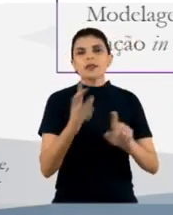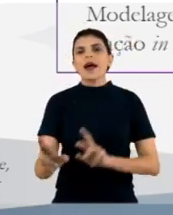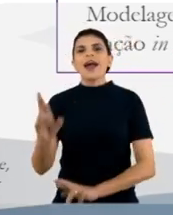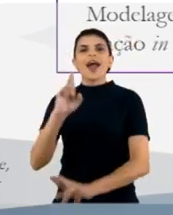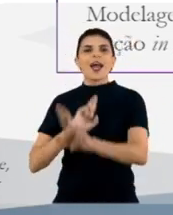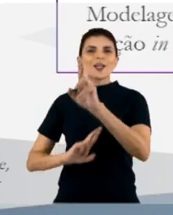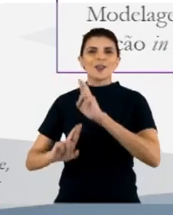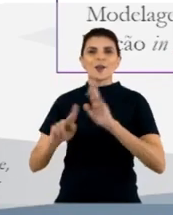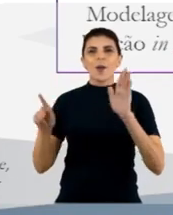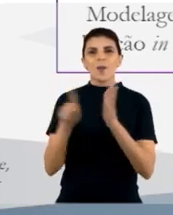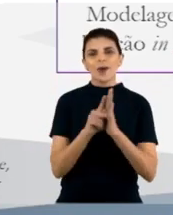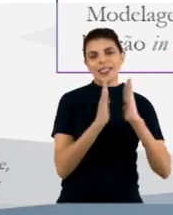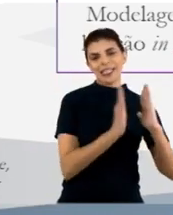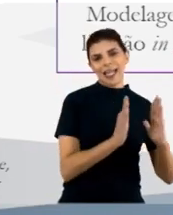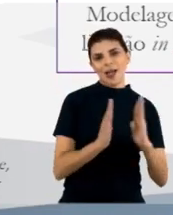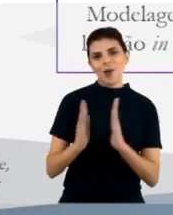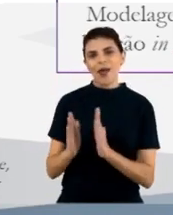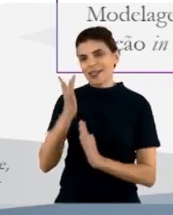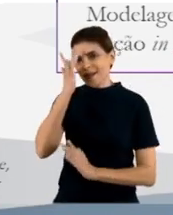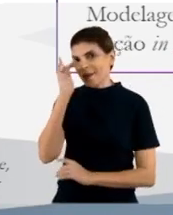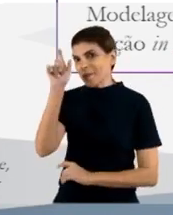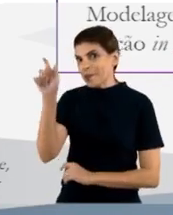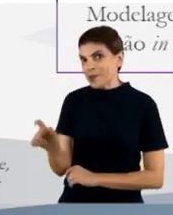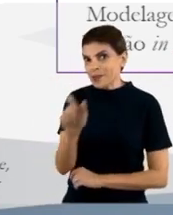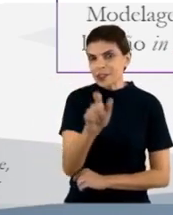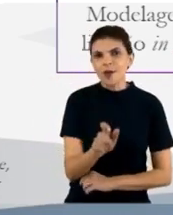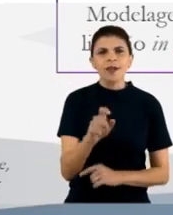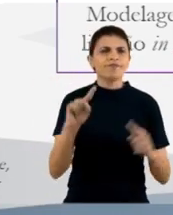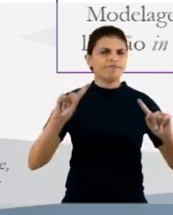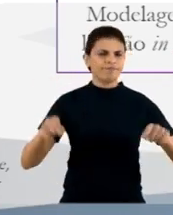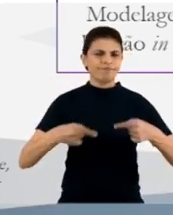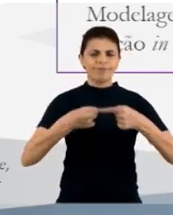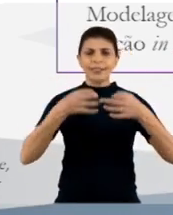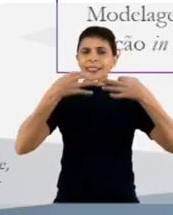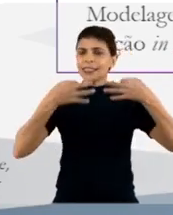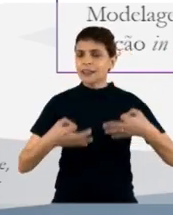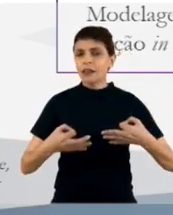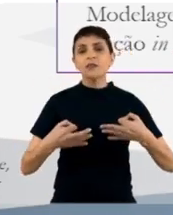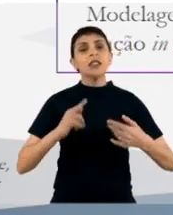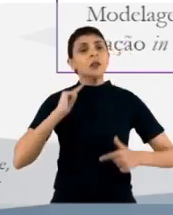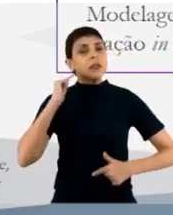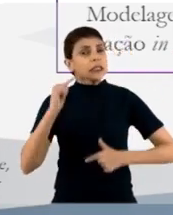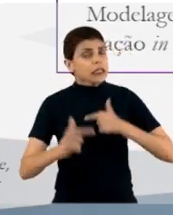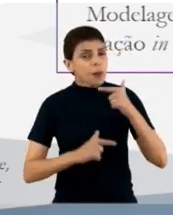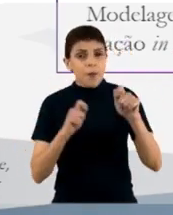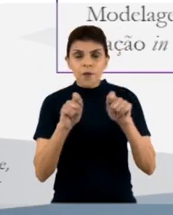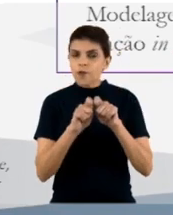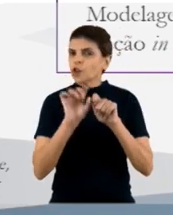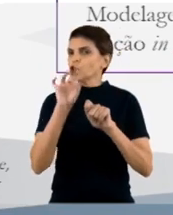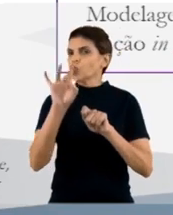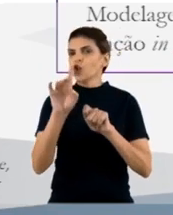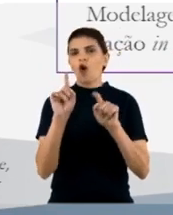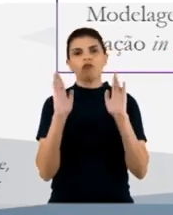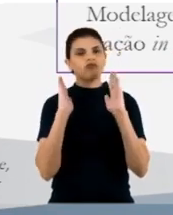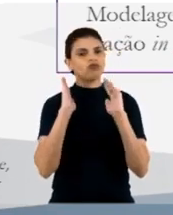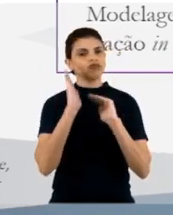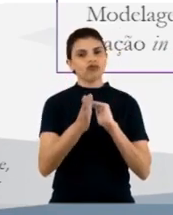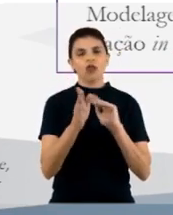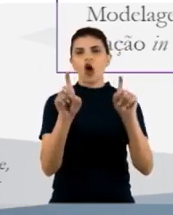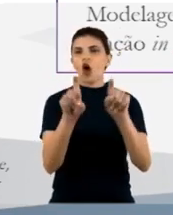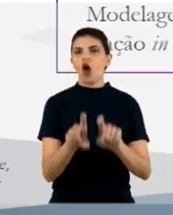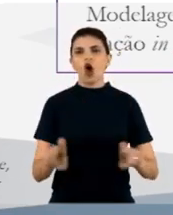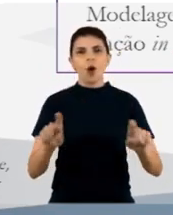às melhores sequências candidatas todo esse trabalho é feito de forma computacional